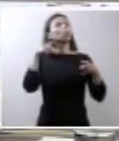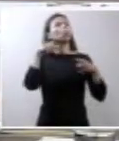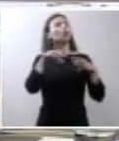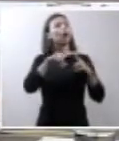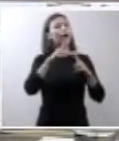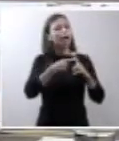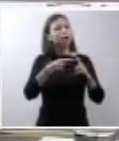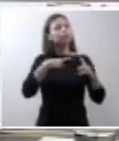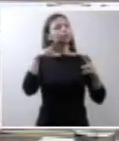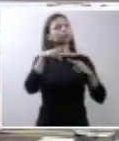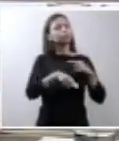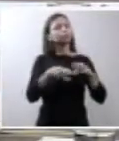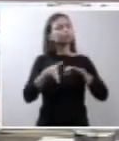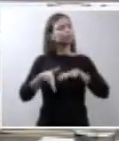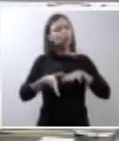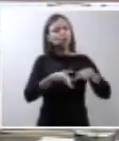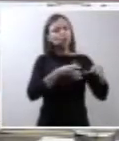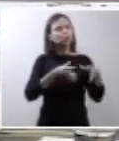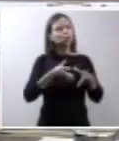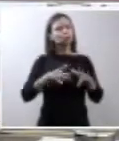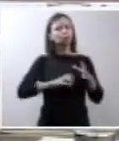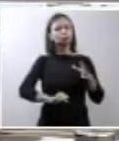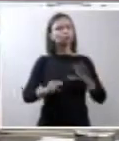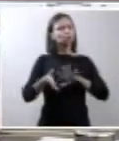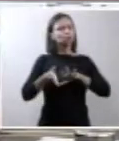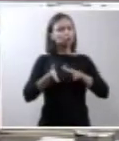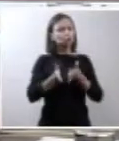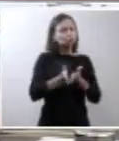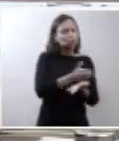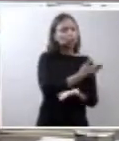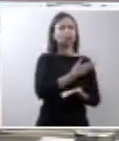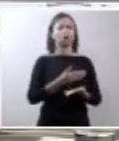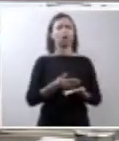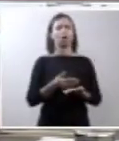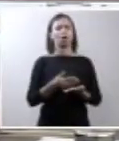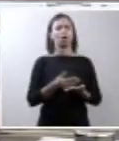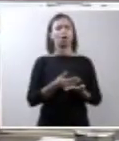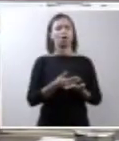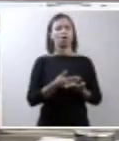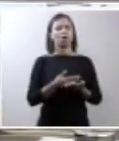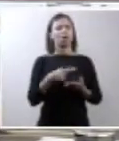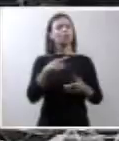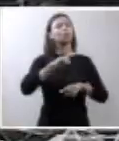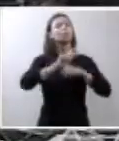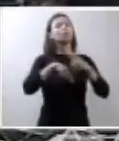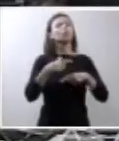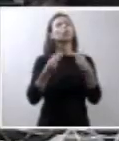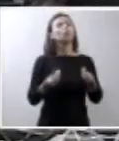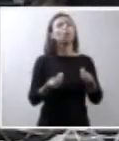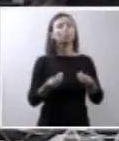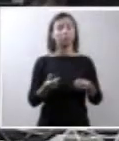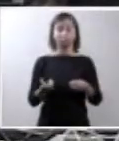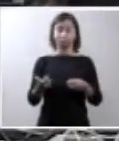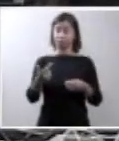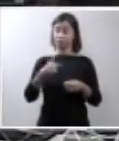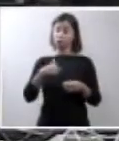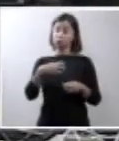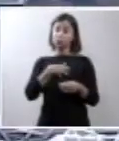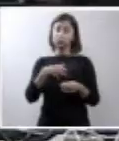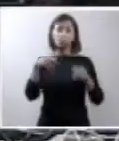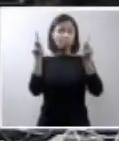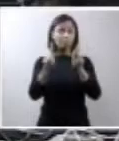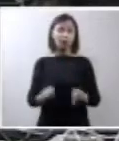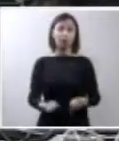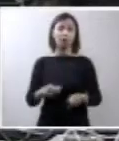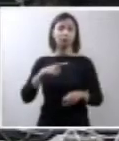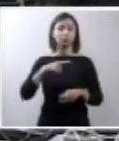naquela hora e que você pôde abreviar aquilo, qual foi a sua sensação? A sensação de paz, de alívio.